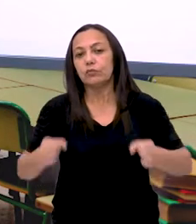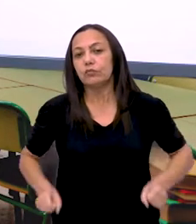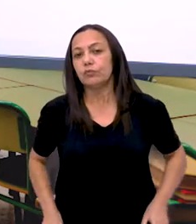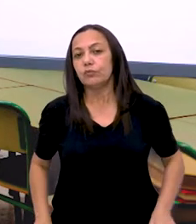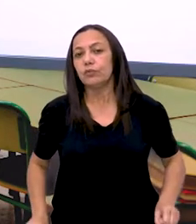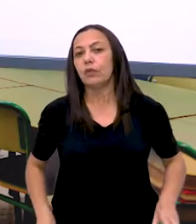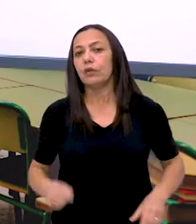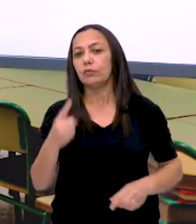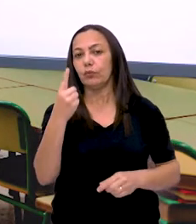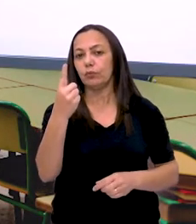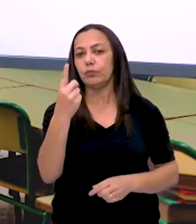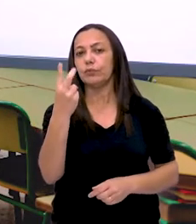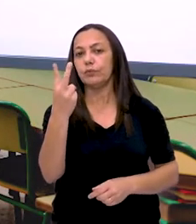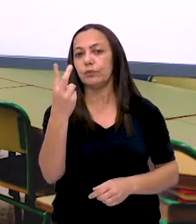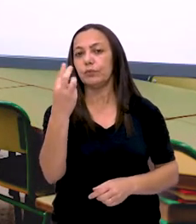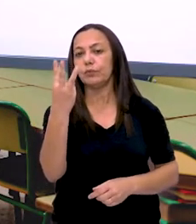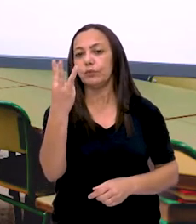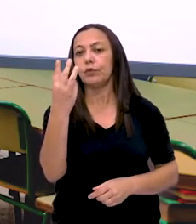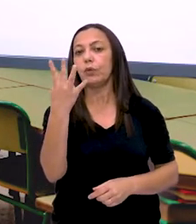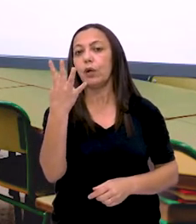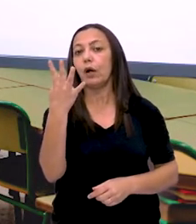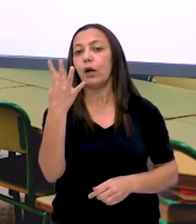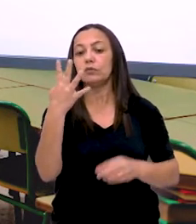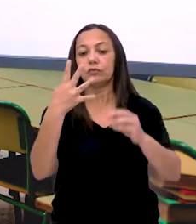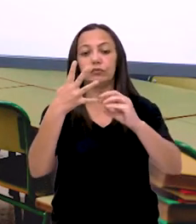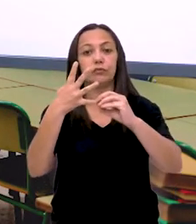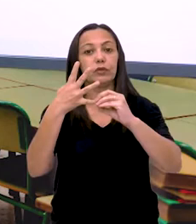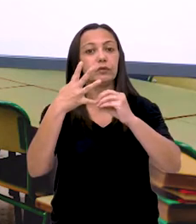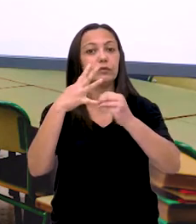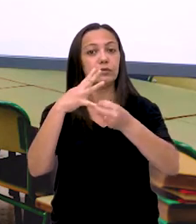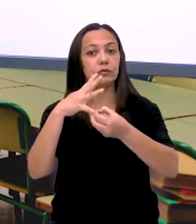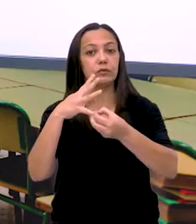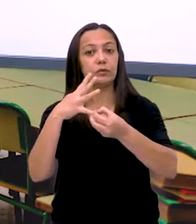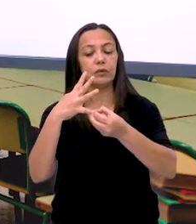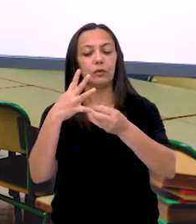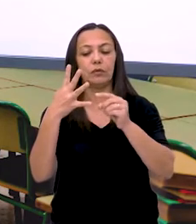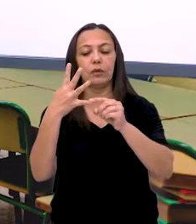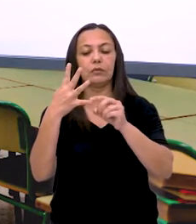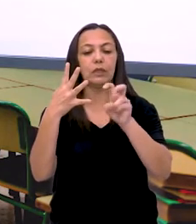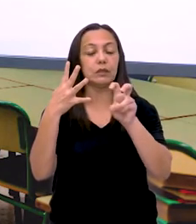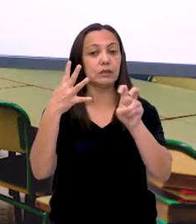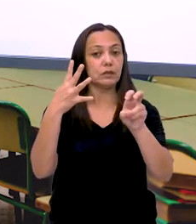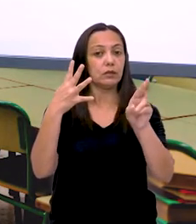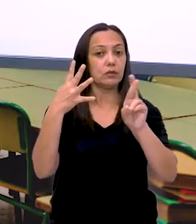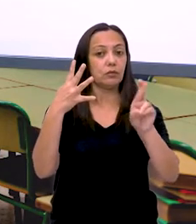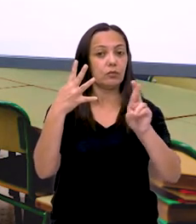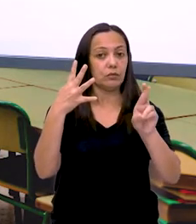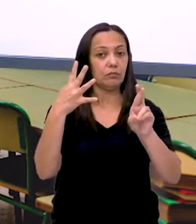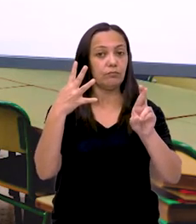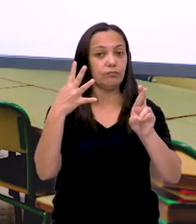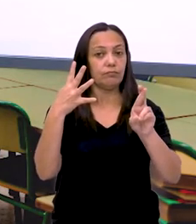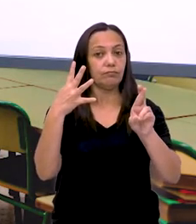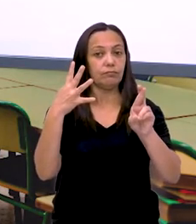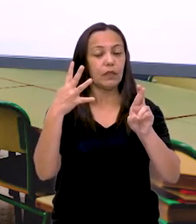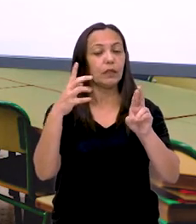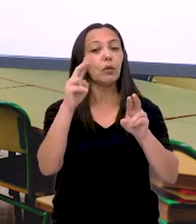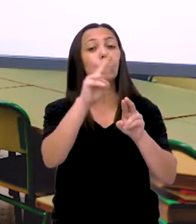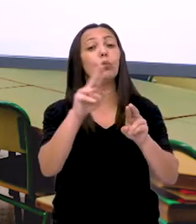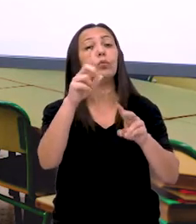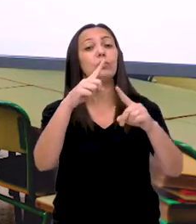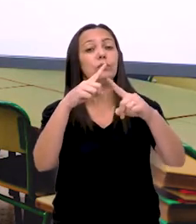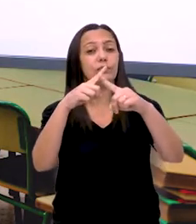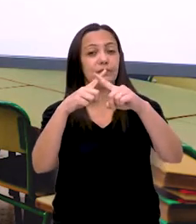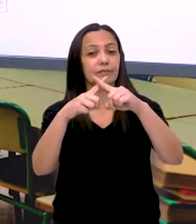1, 2, 3, 4 pacotes. 5, nós também associamos aqui a